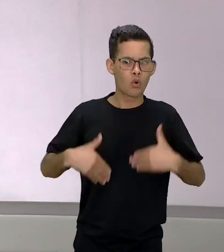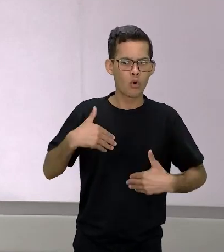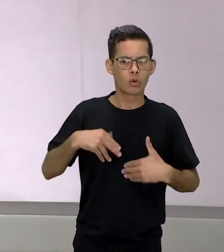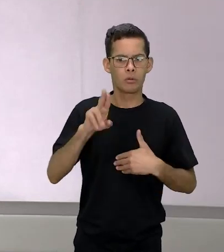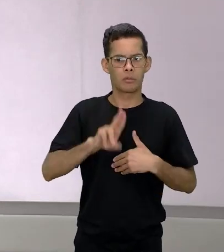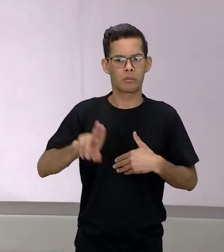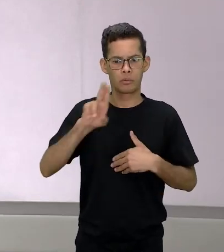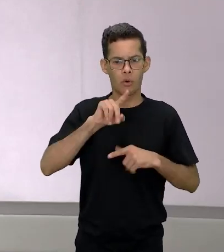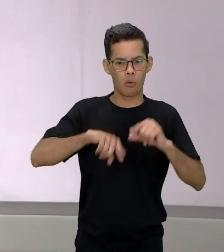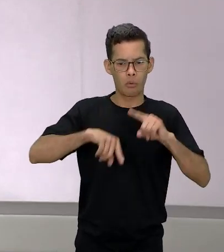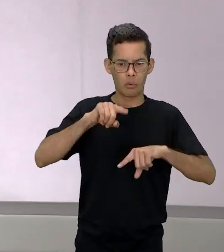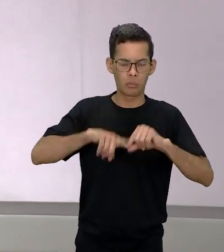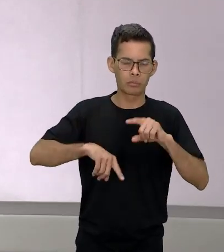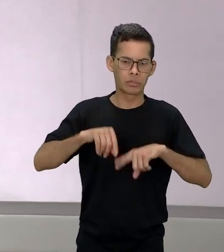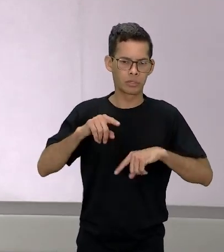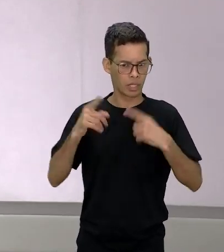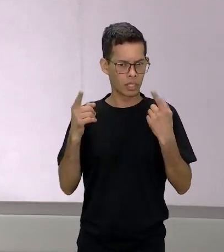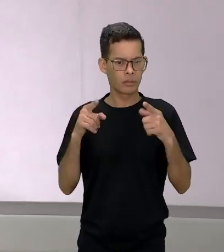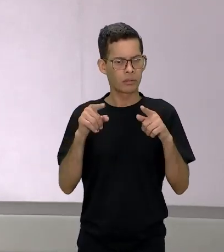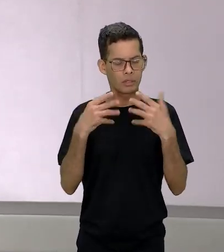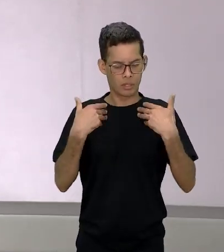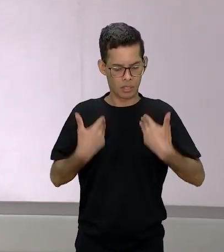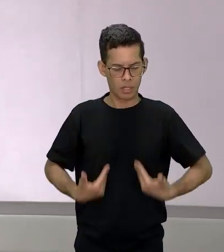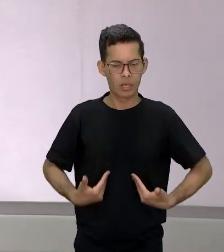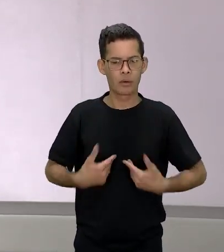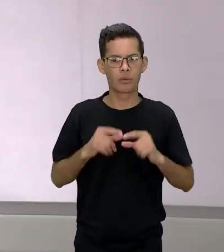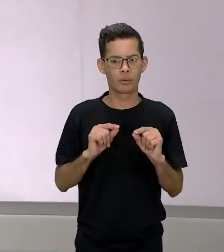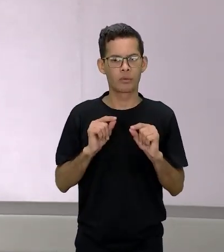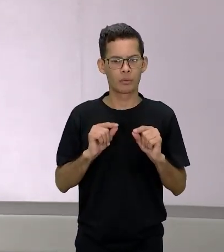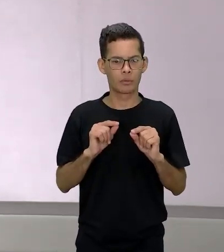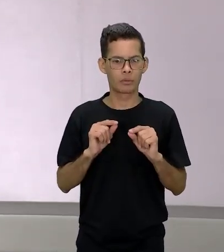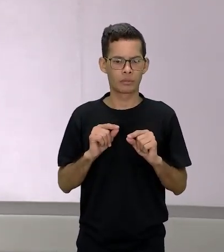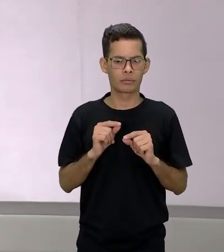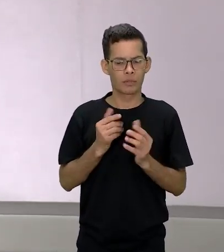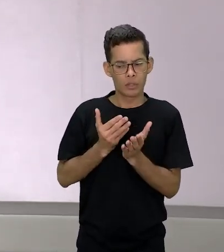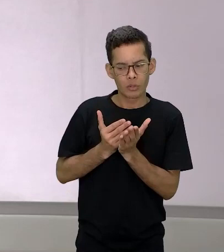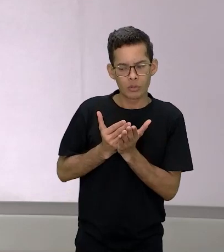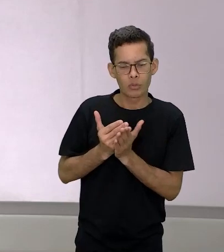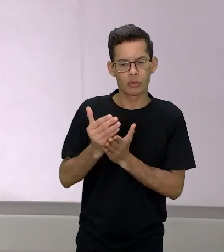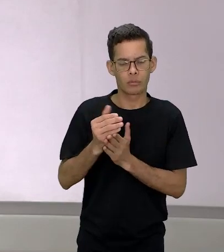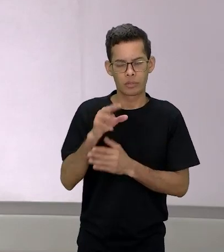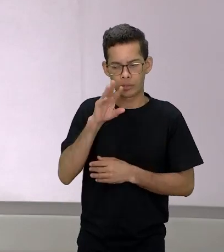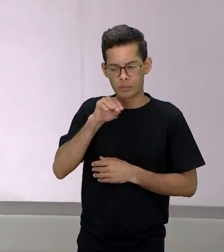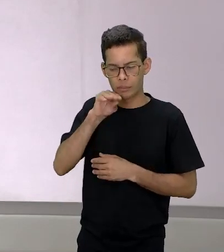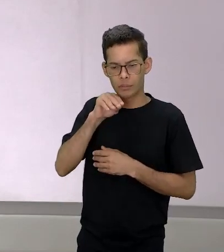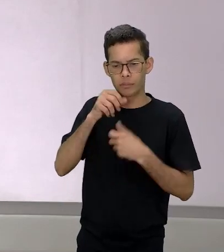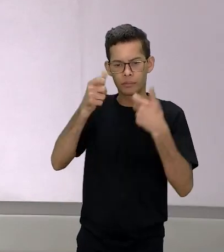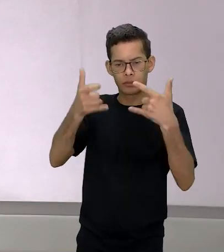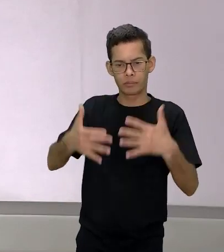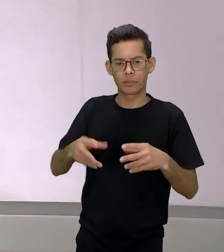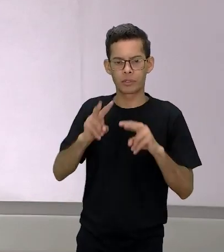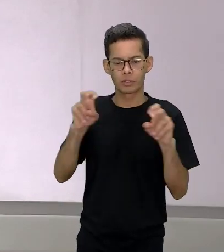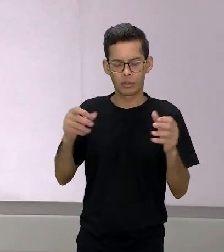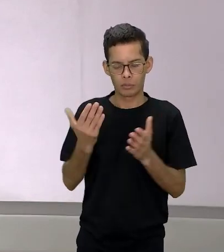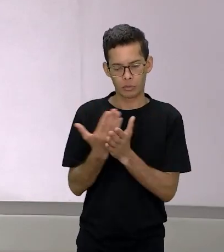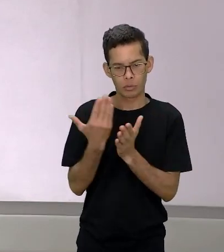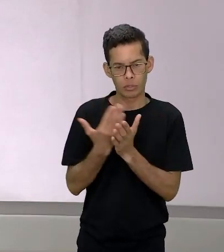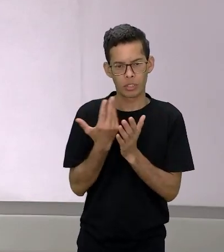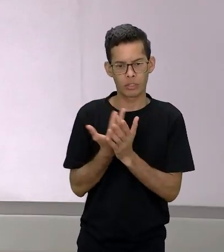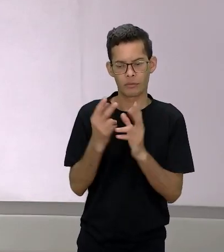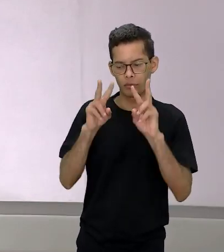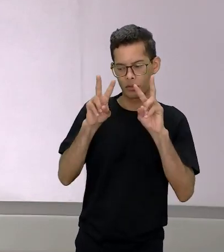e quando eu logo no início da minha fala eu trouxe o título do livro